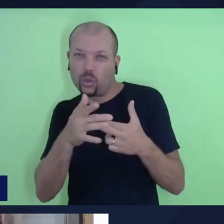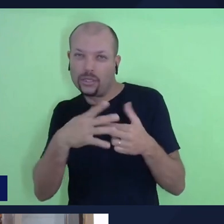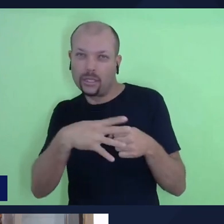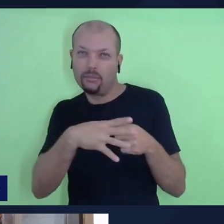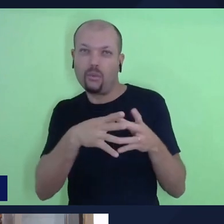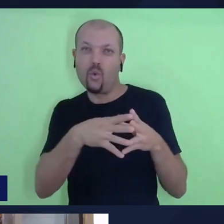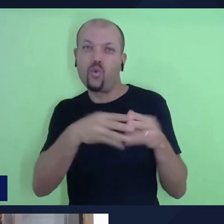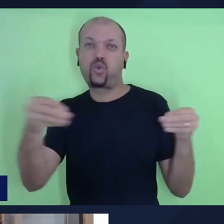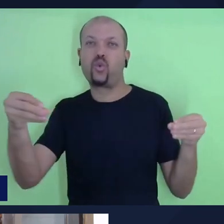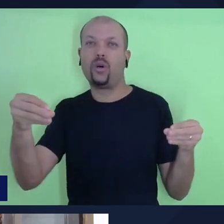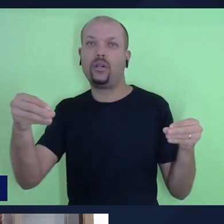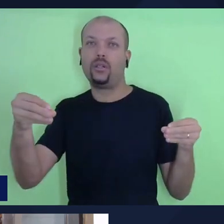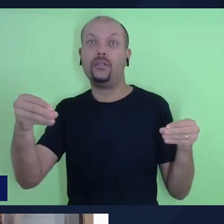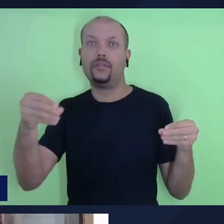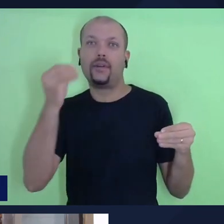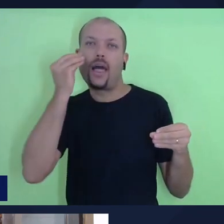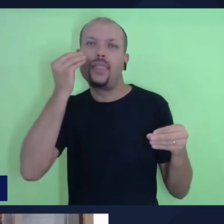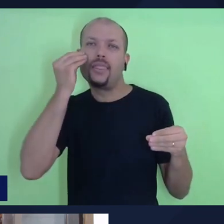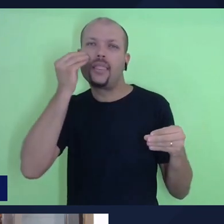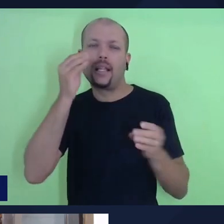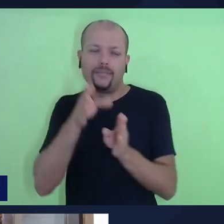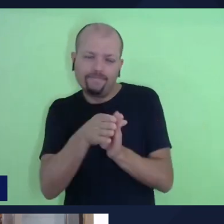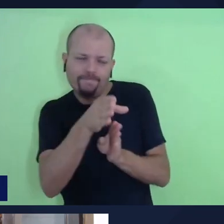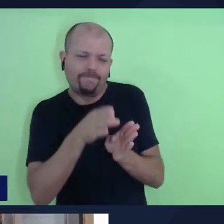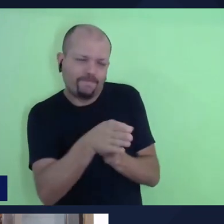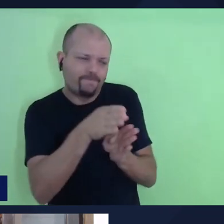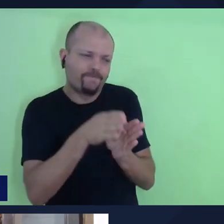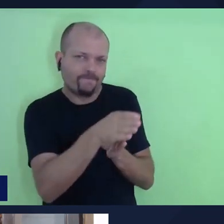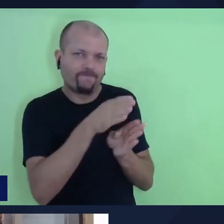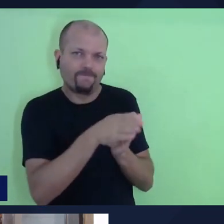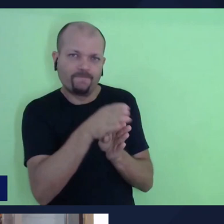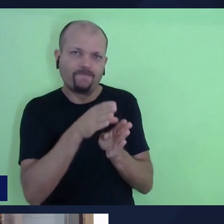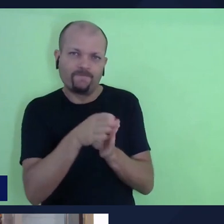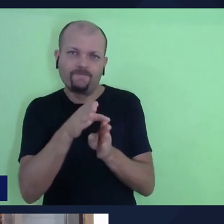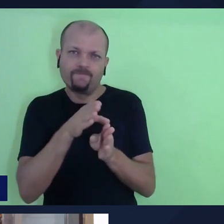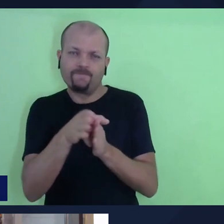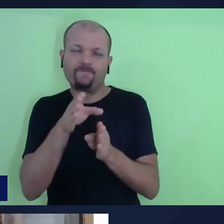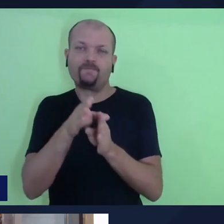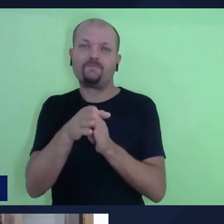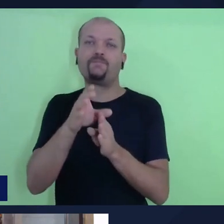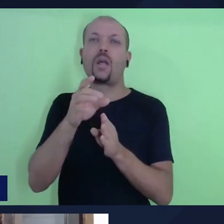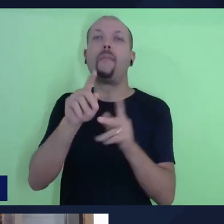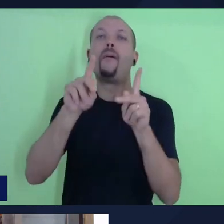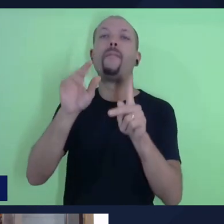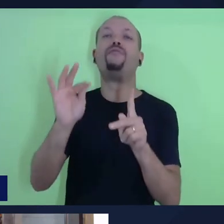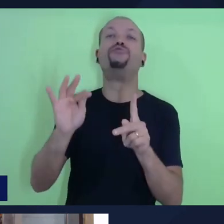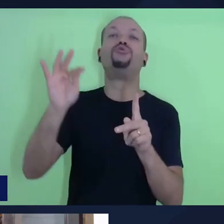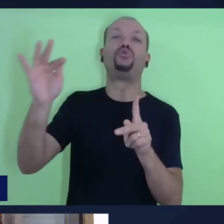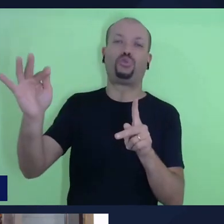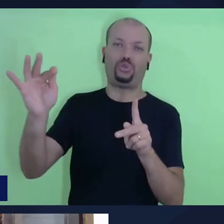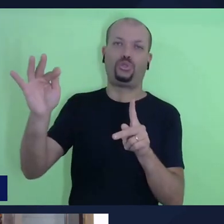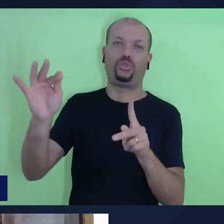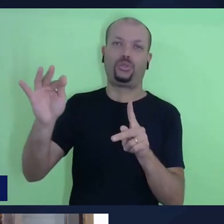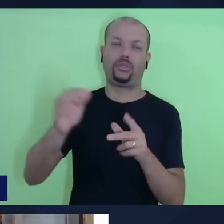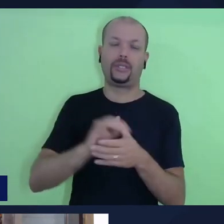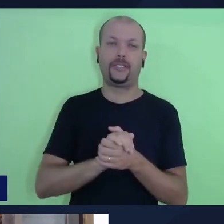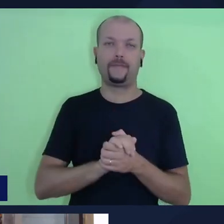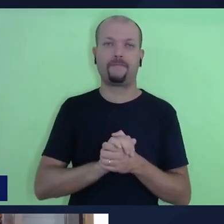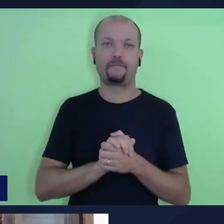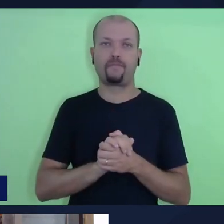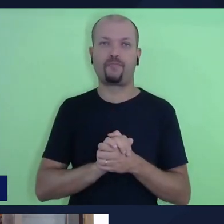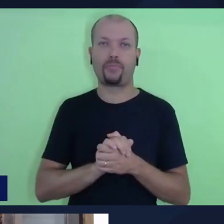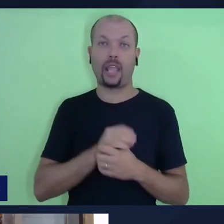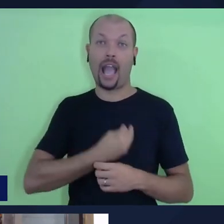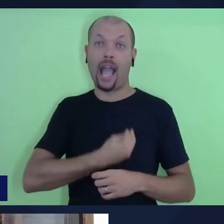Ele tenta deixar conselhos, ele tenta deixar traços, tanto para a vida moral,